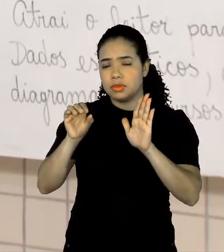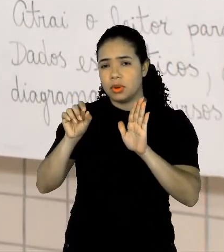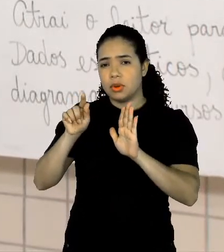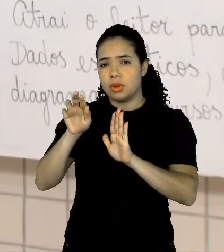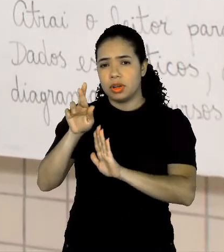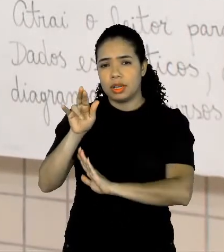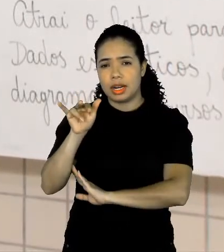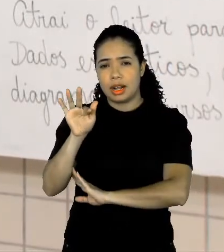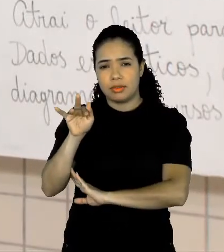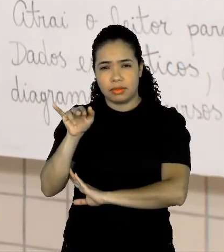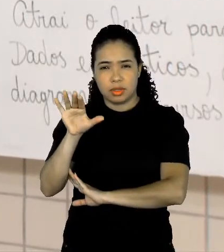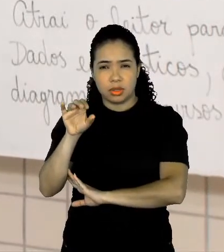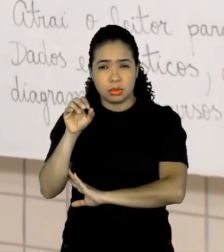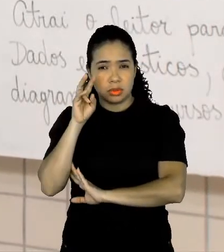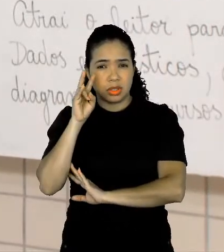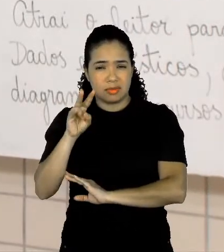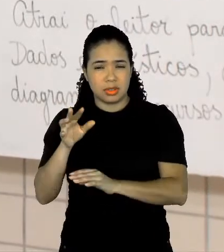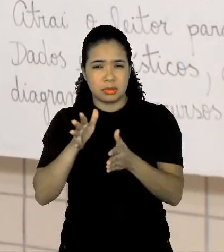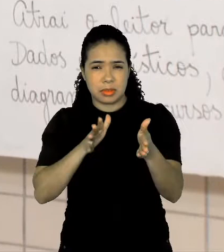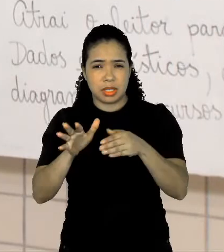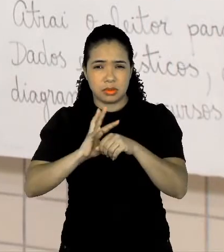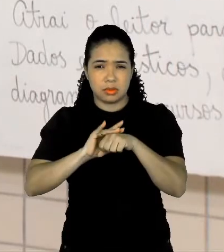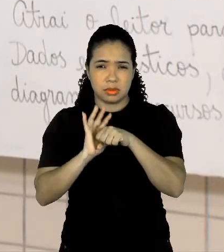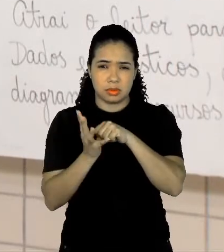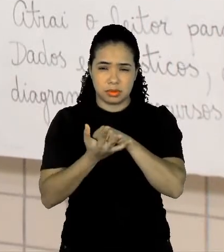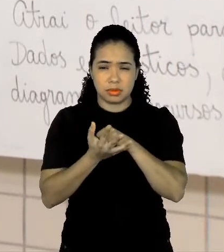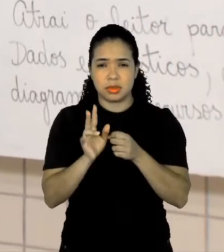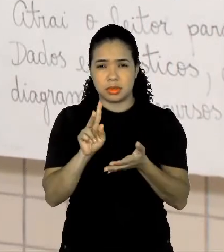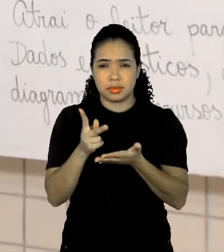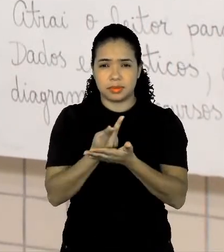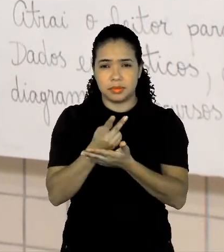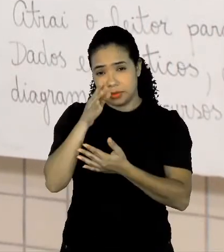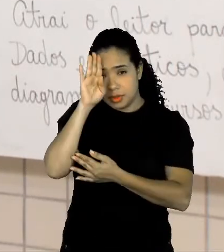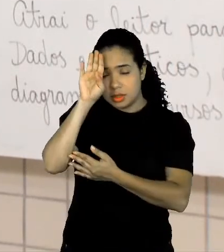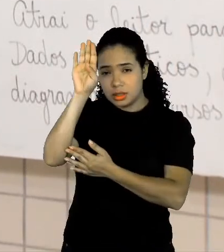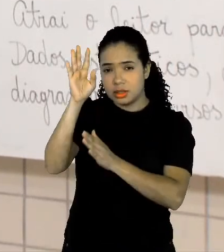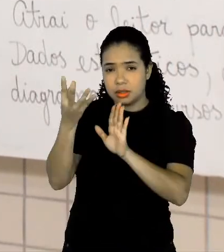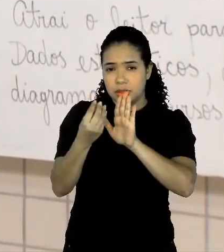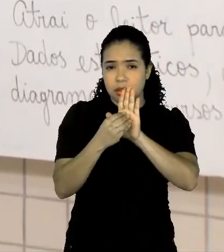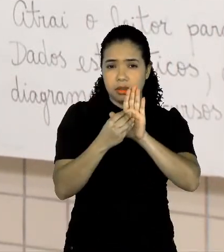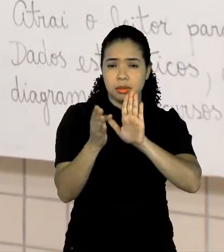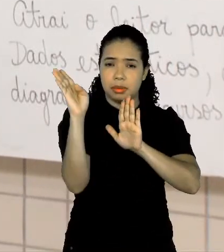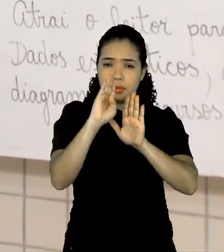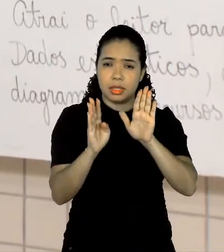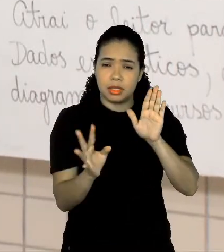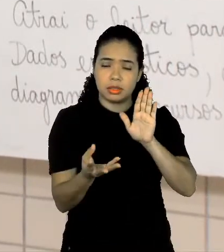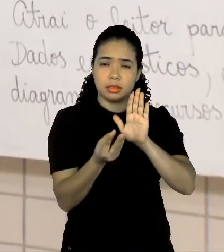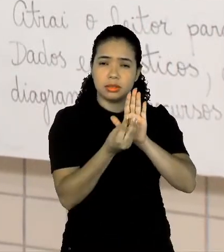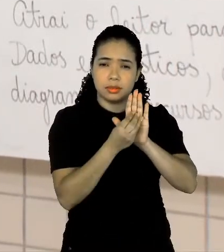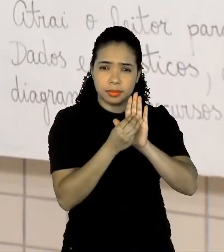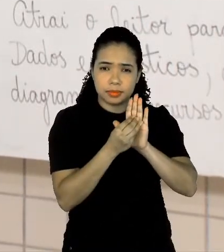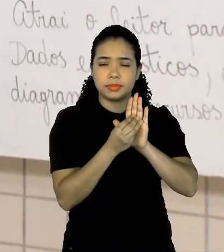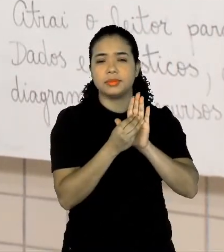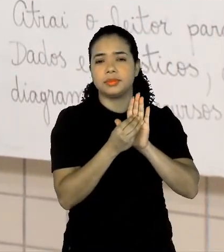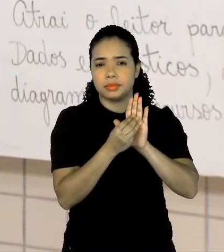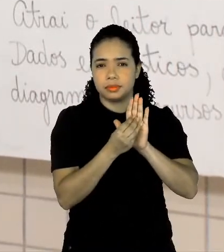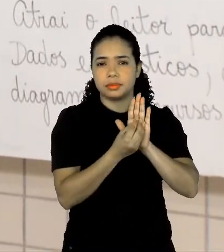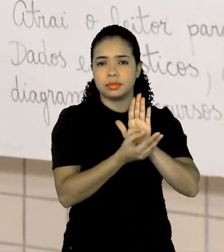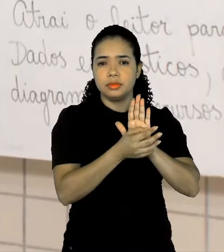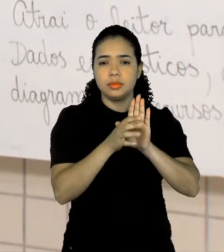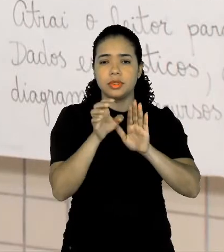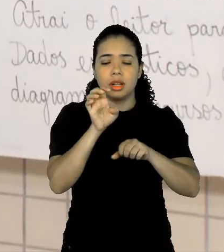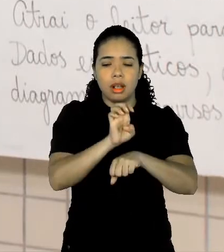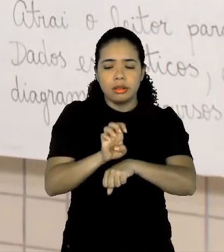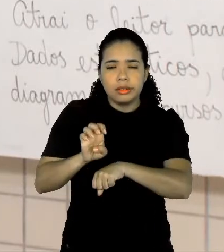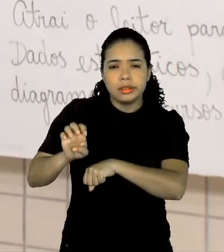Durante essa pandemia, a gente viu muito, né, esses casos, principalmente colocando o mapa do Brasil lá e trabalhando regiões por